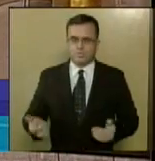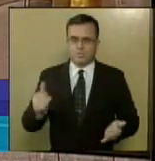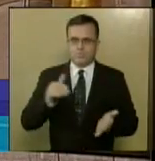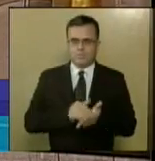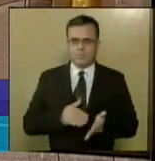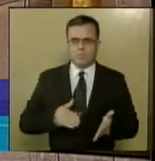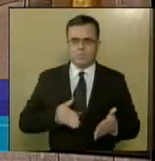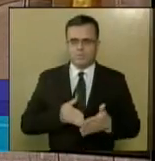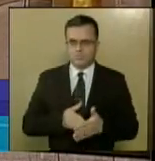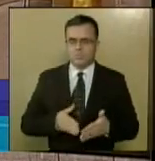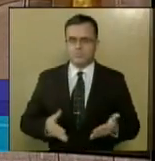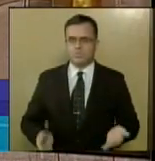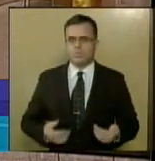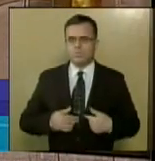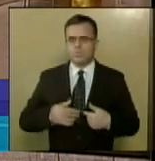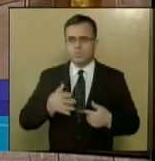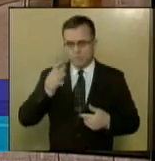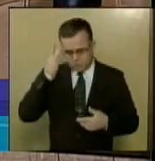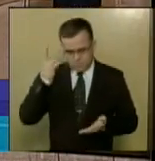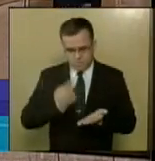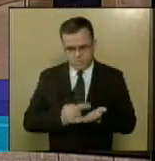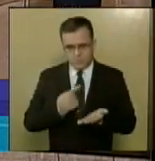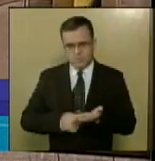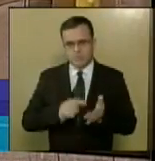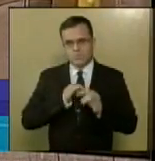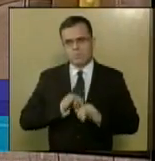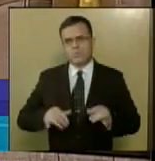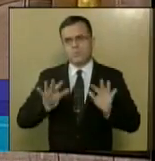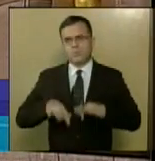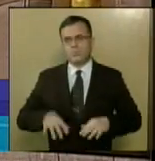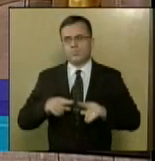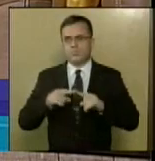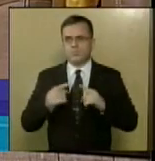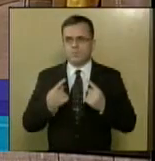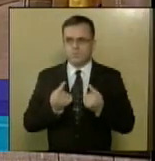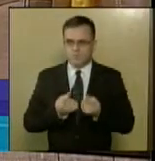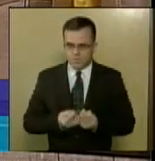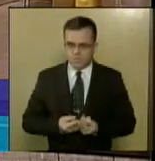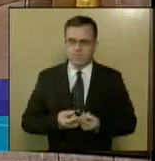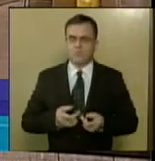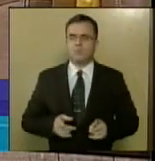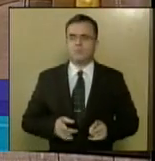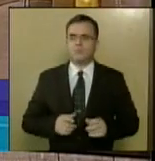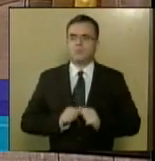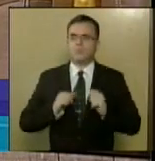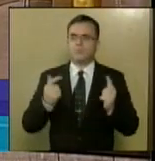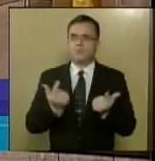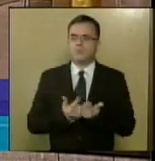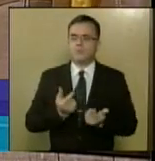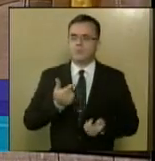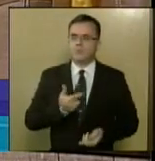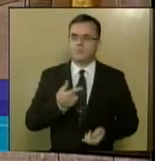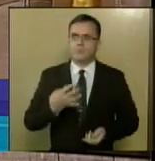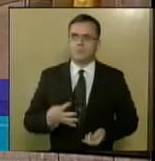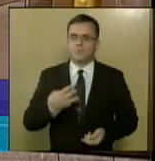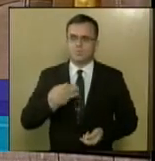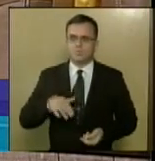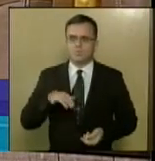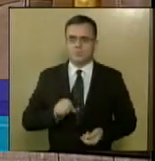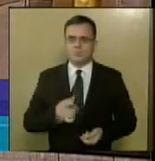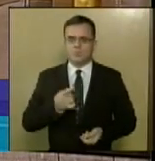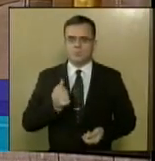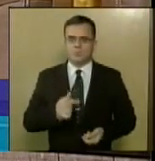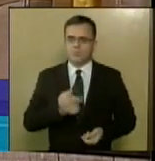sessão ordinária para amanhã no horário regimental e encerrou a sessão. Sala das sessões da Assembleia Legislativa do Estado de Sergipe, em 24 de maio de 2017.